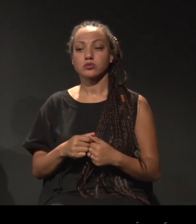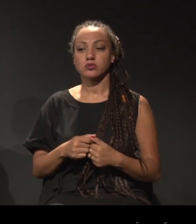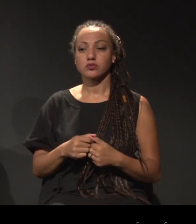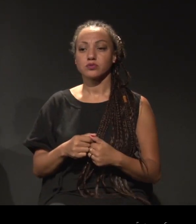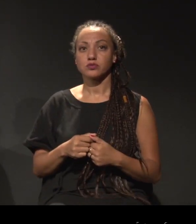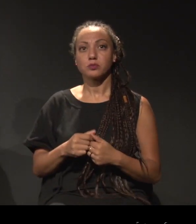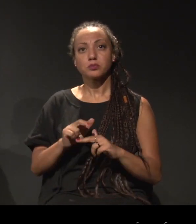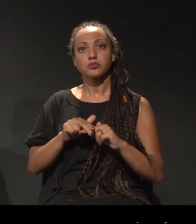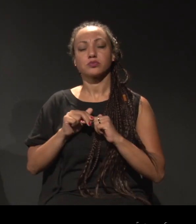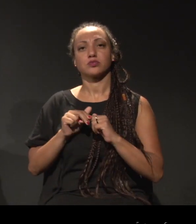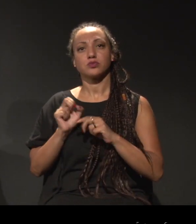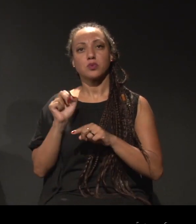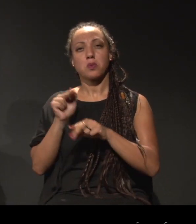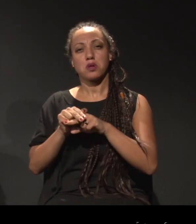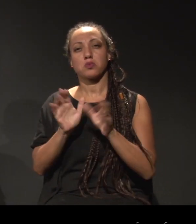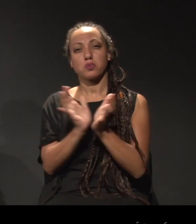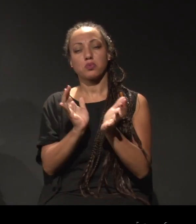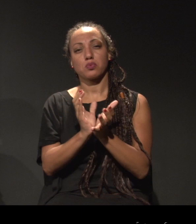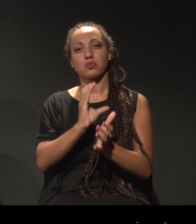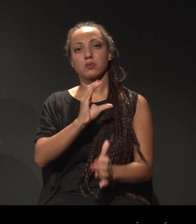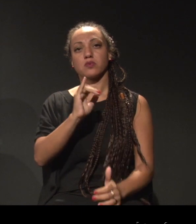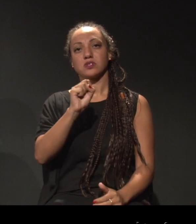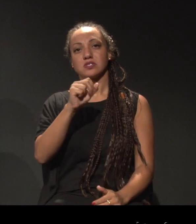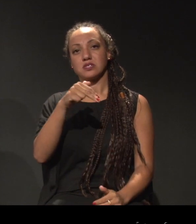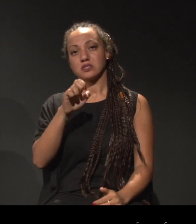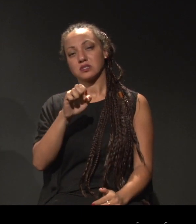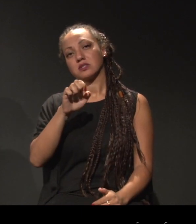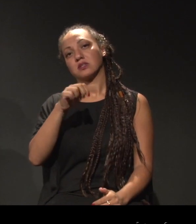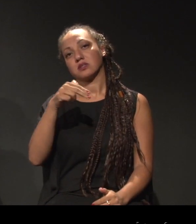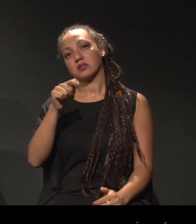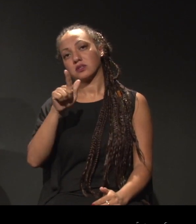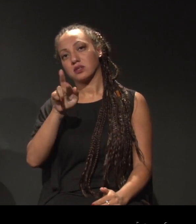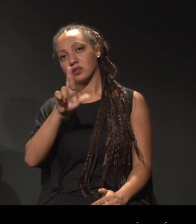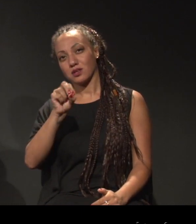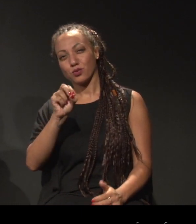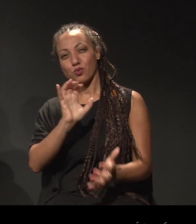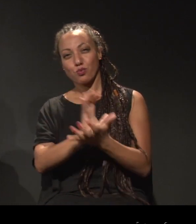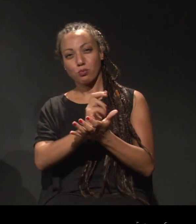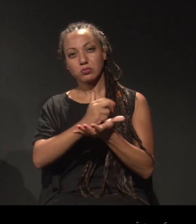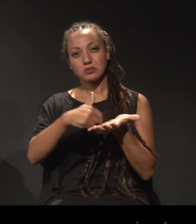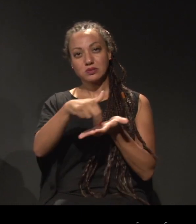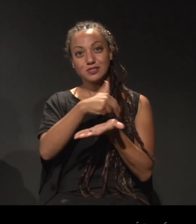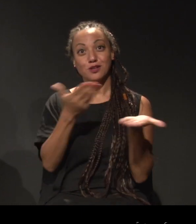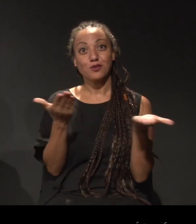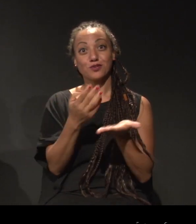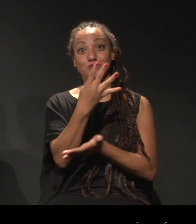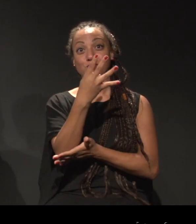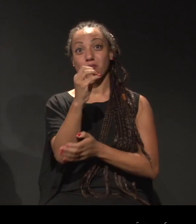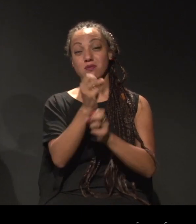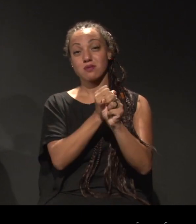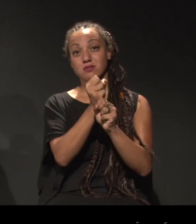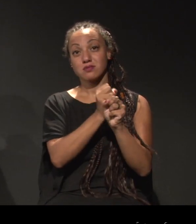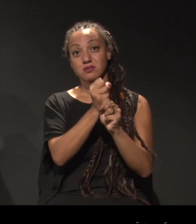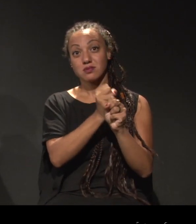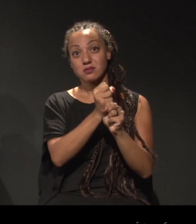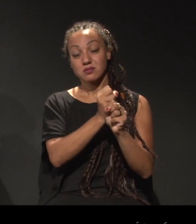Entro no Cisne Negro, na Companhia de Dança Cisne Negro, que hoje está fazendo 40 anos.